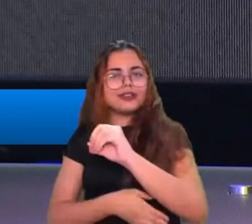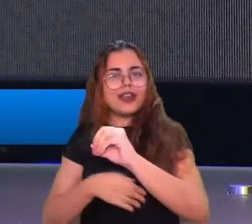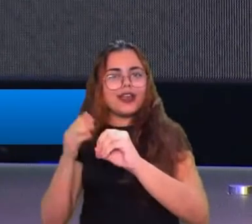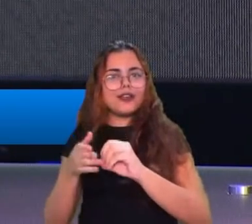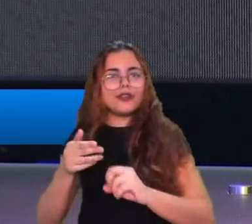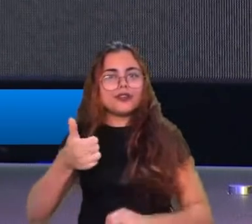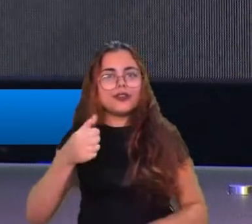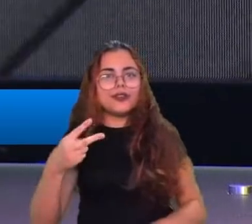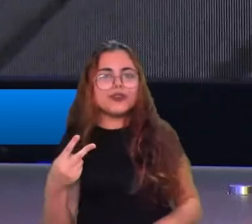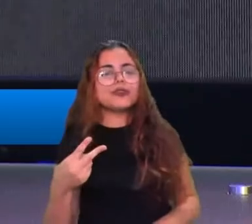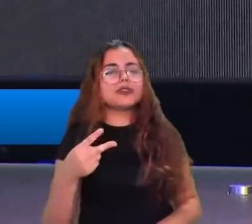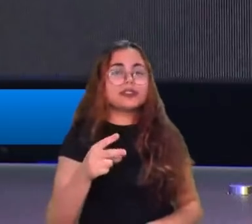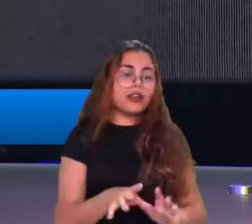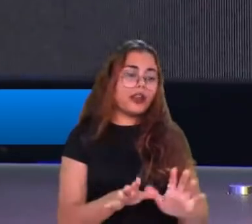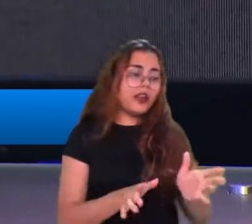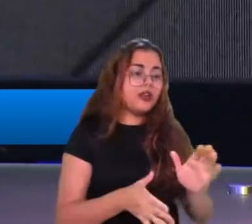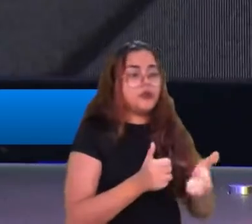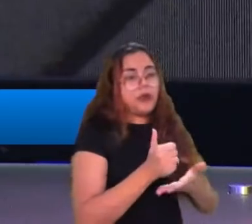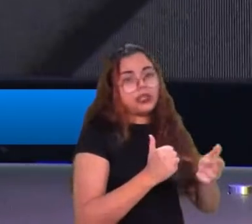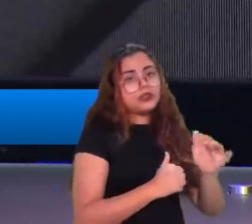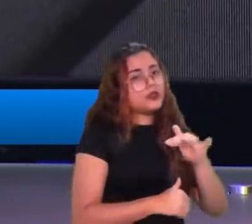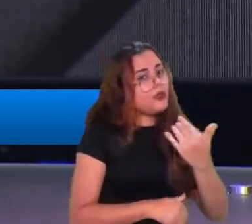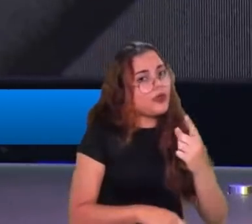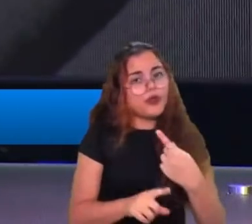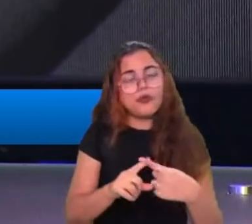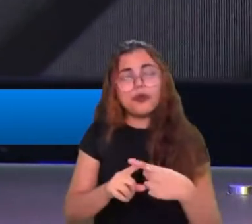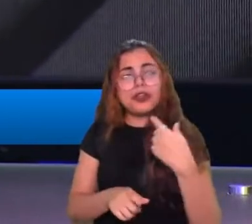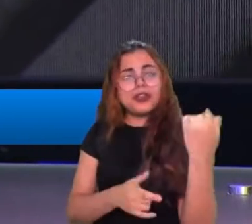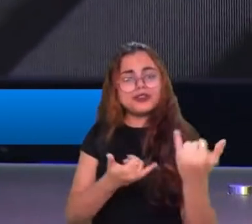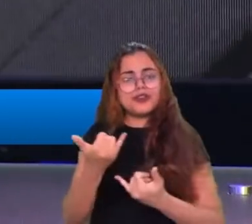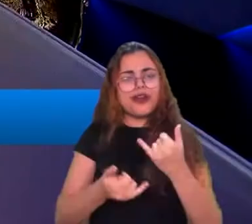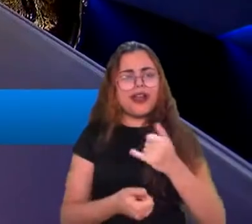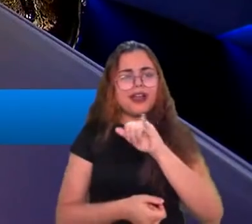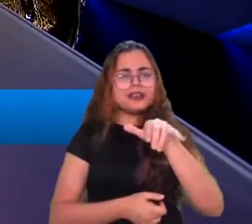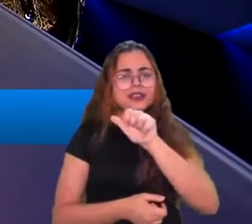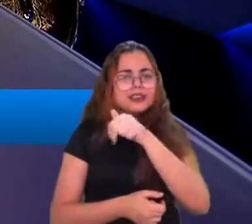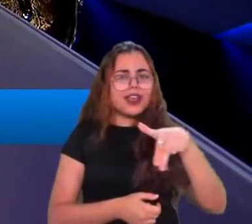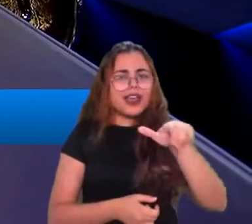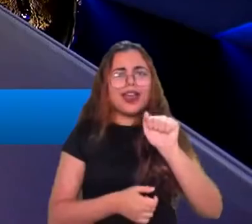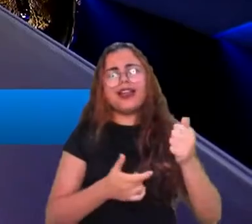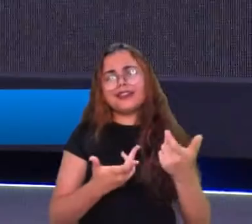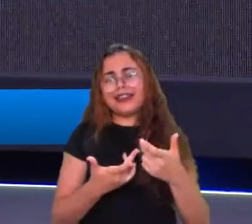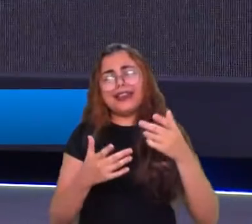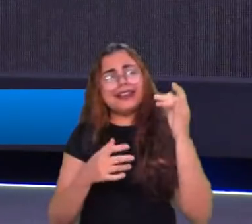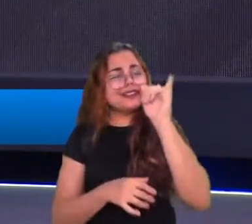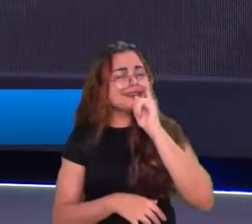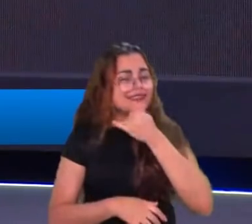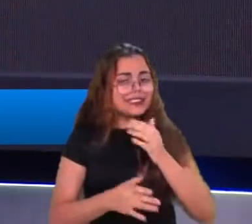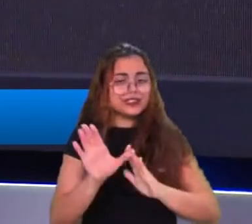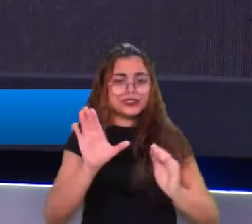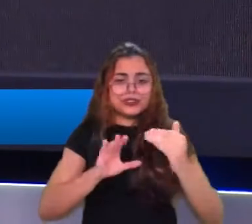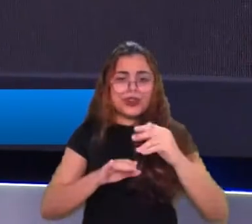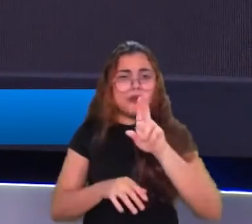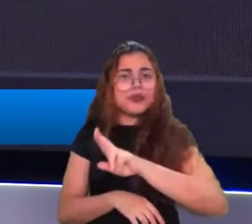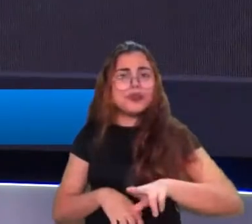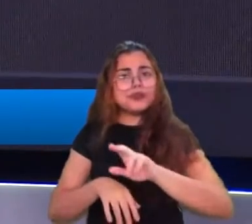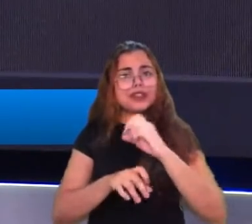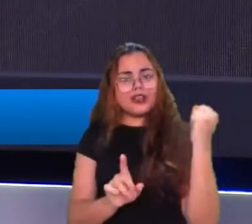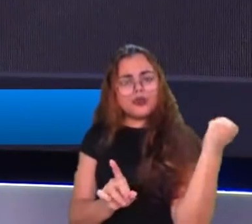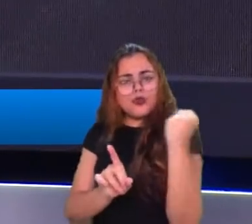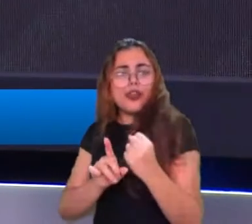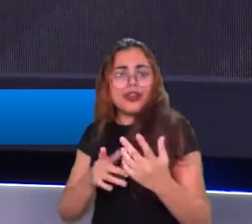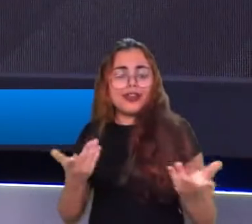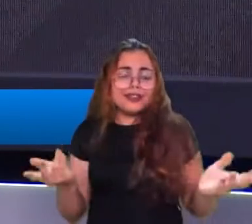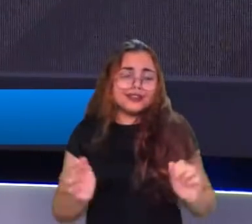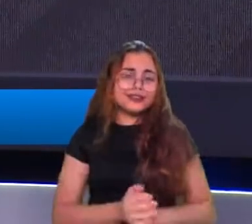não morreu porque jogar de Jana já é triste top ainda de smite que nem lane cara, honestamente eu acho que jogar de Jana é mais divertido do que jogar top lane